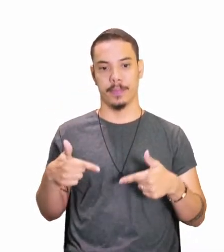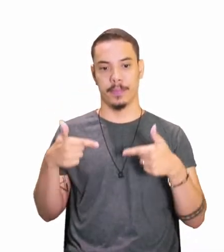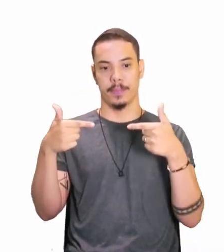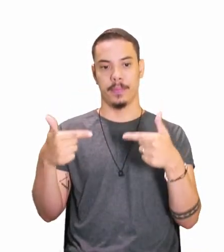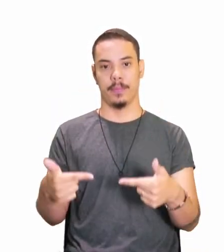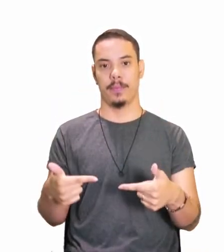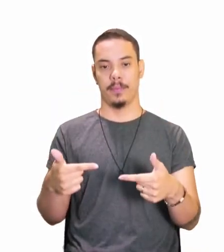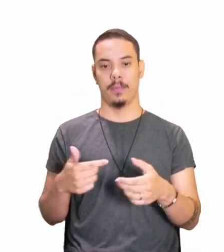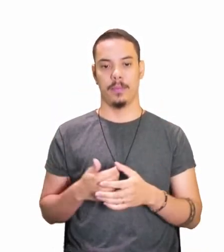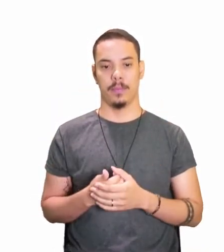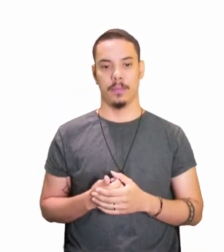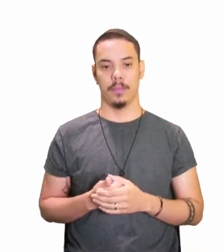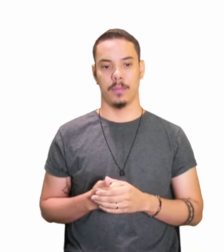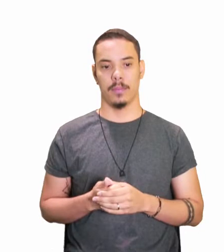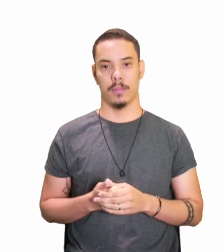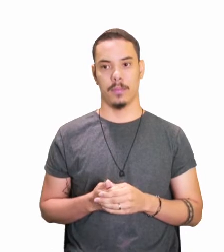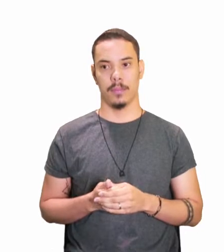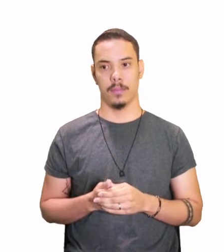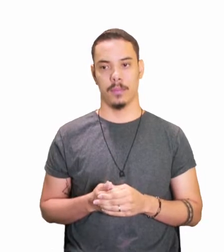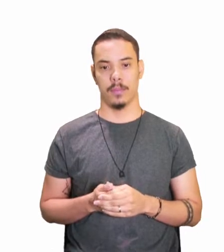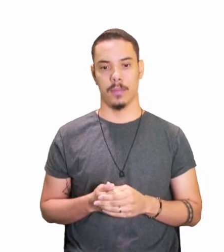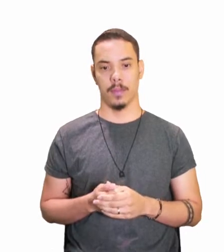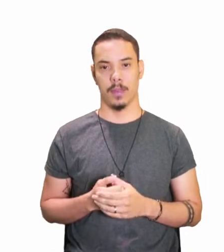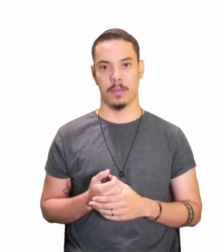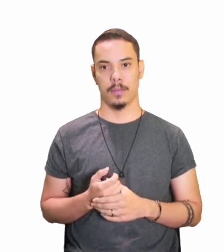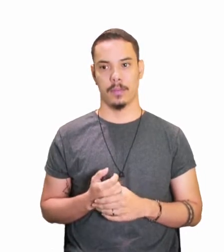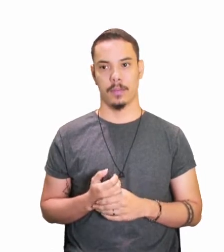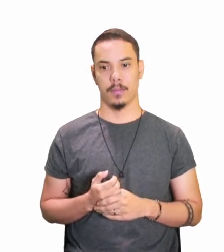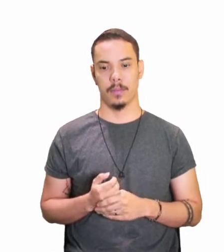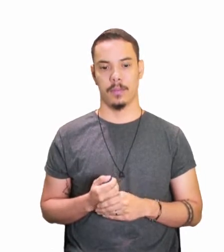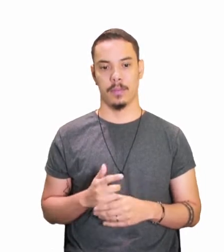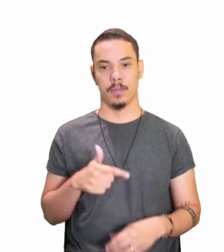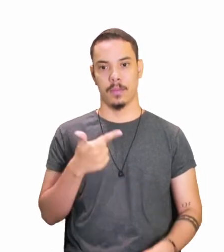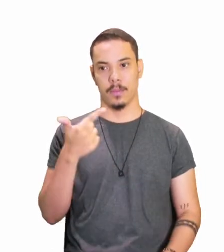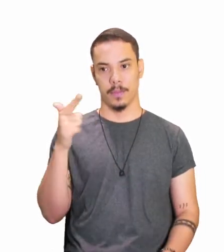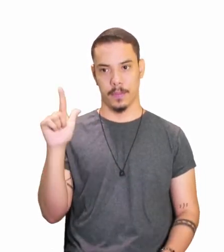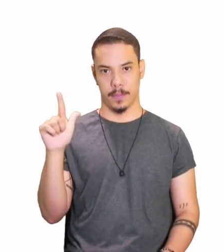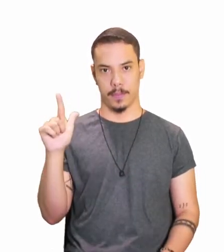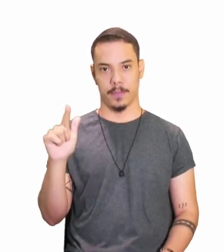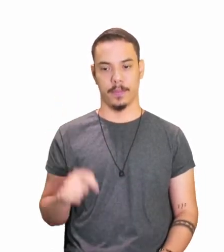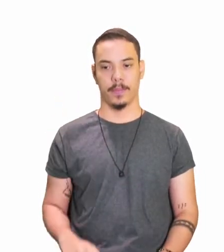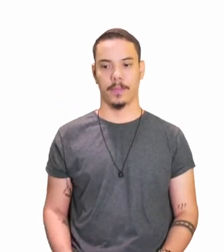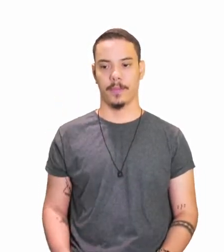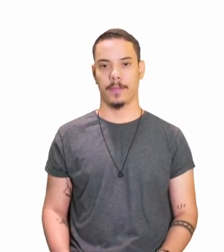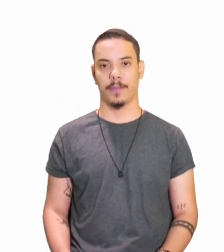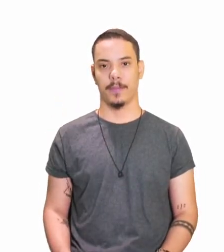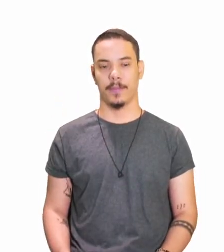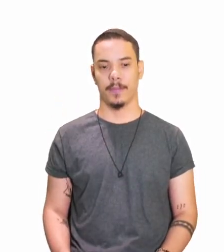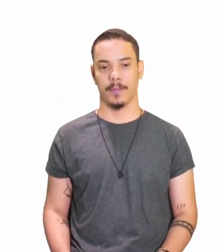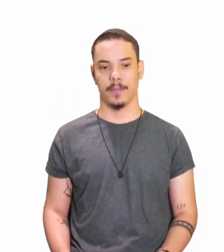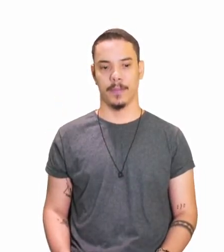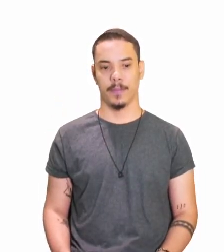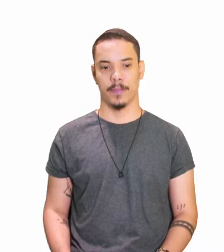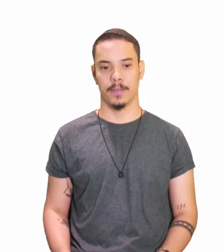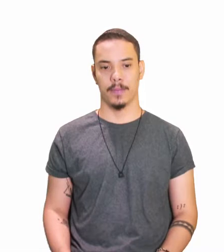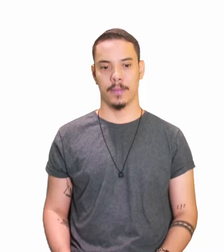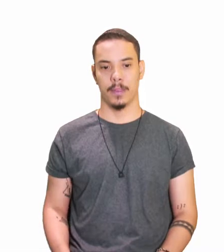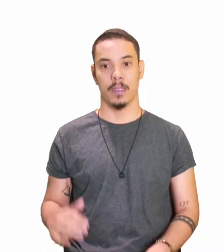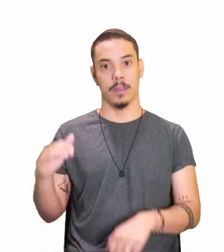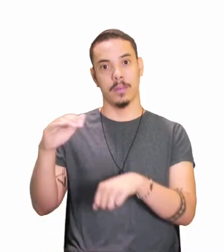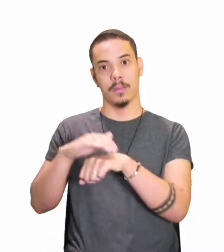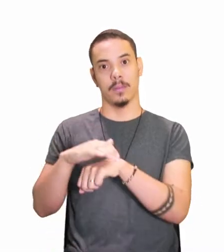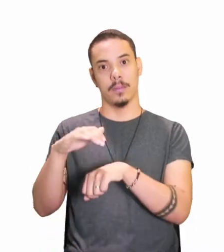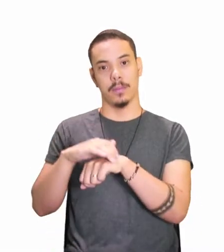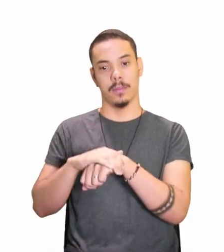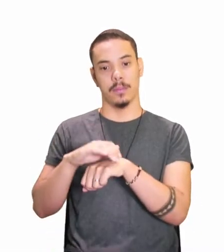como verbo. Mais outra aqui, linda, maravilhosa. Mais uma oração, uma frase aqui para vocês. Naquela